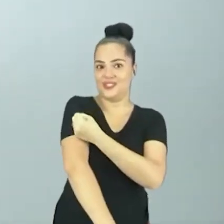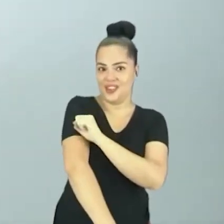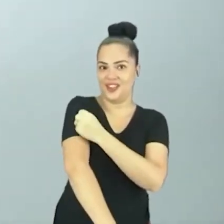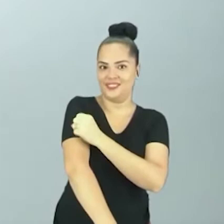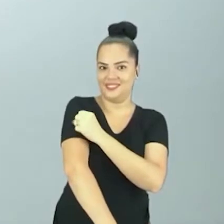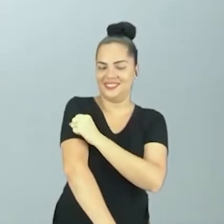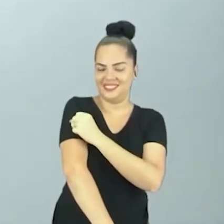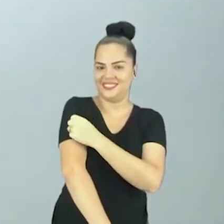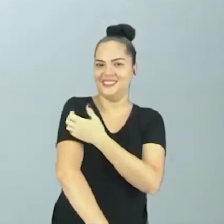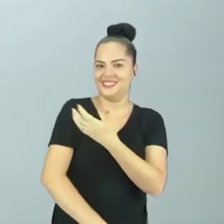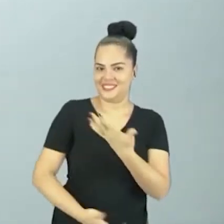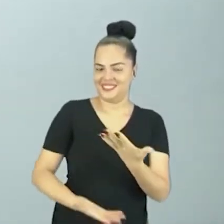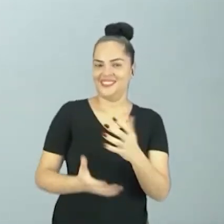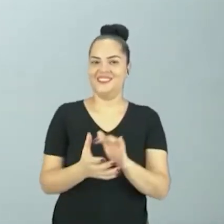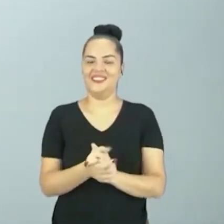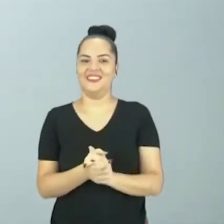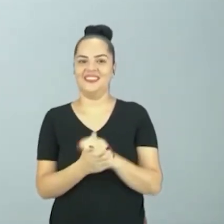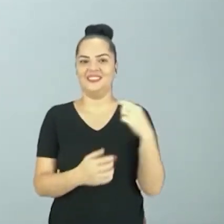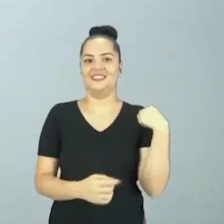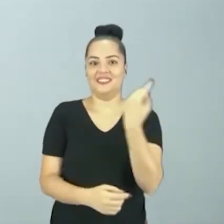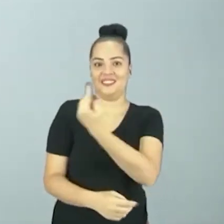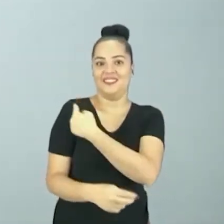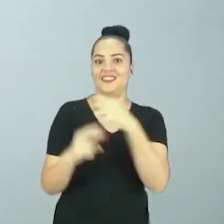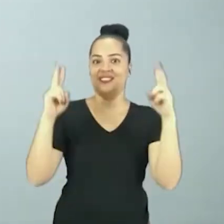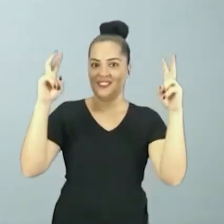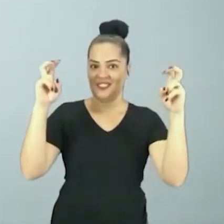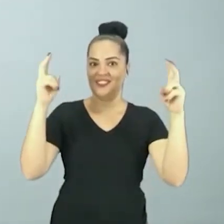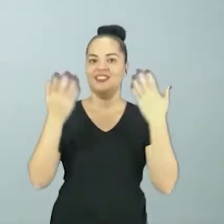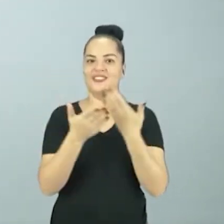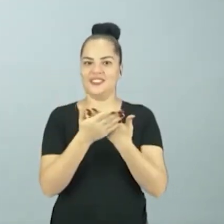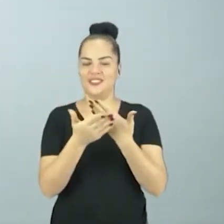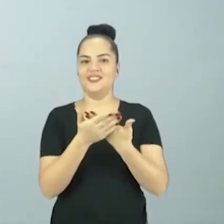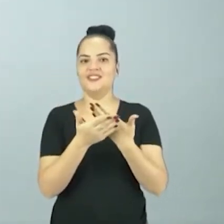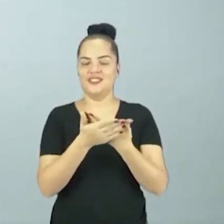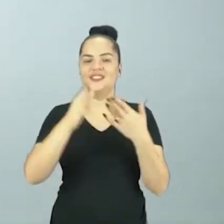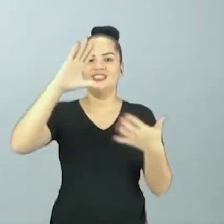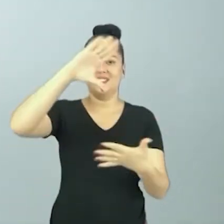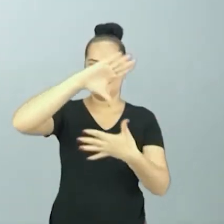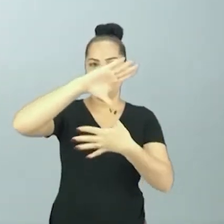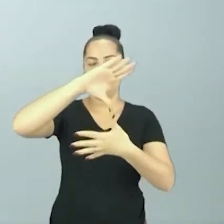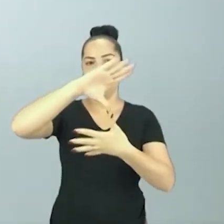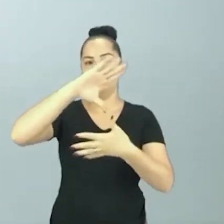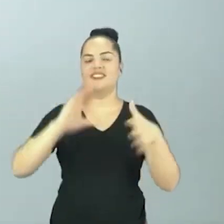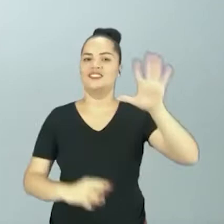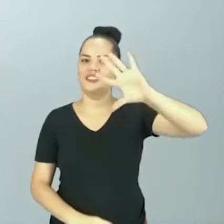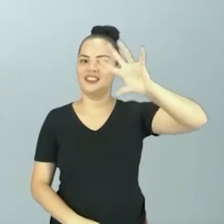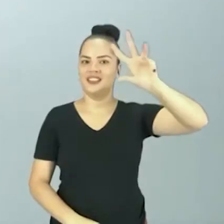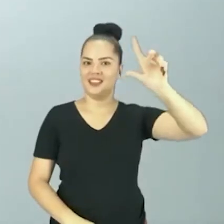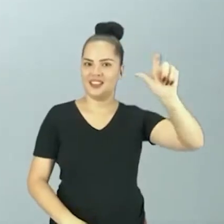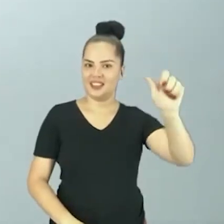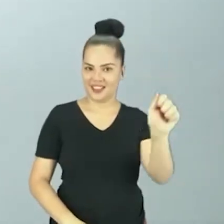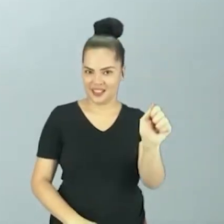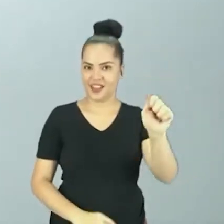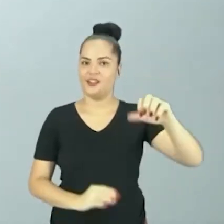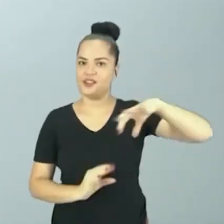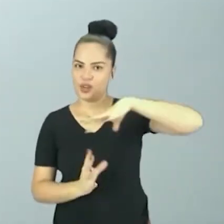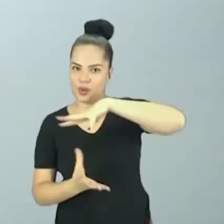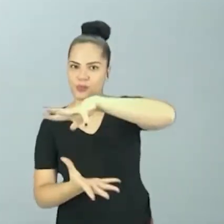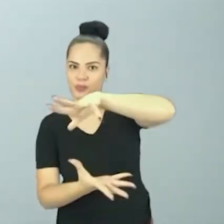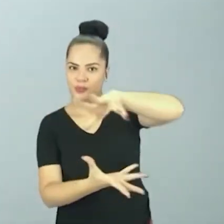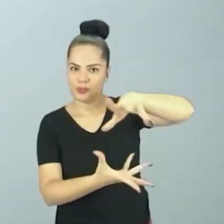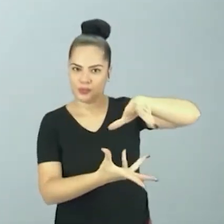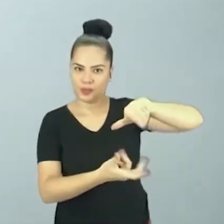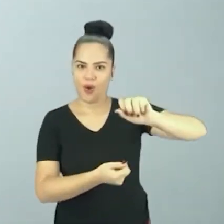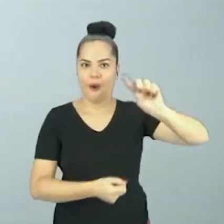do Ensino Fundamental. E o nosso tema de estudo é América Latina e África na nova ordem mundial pós